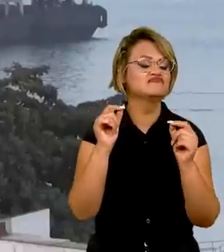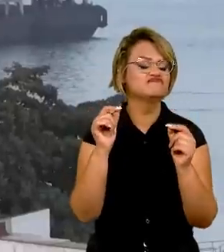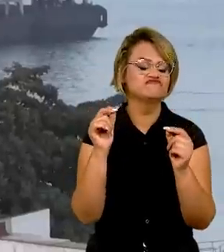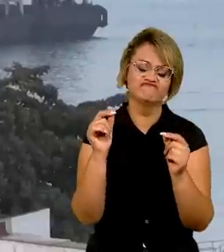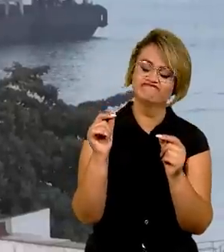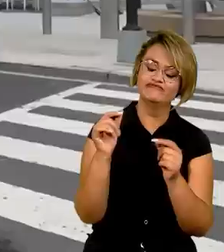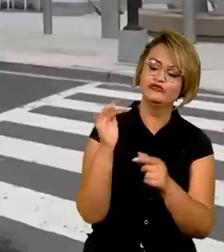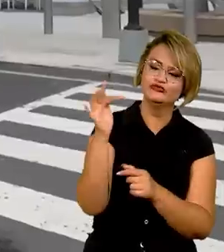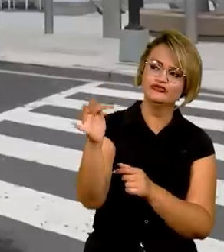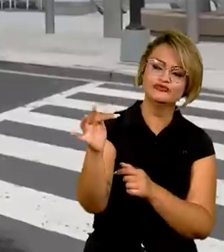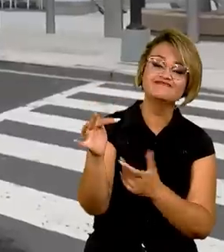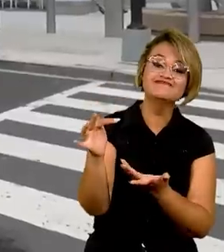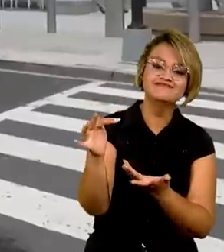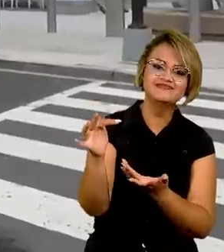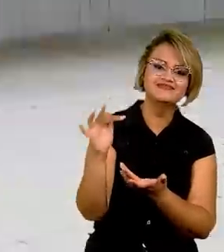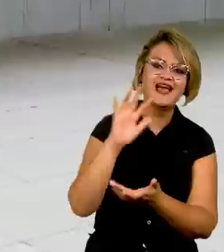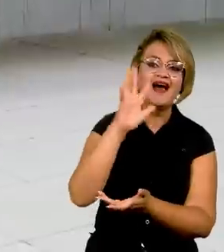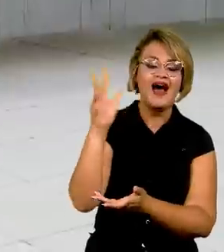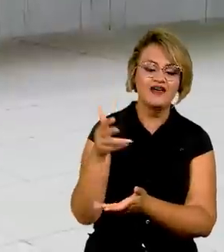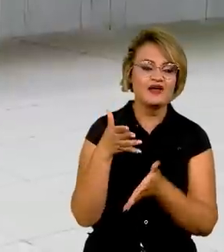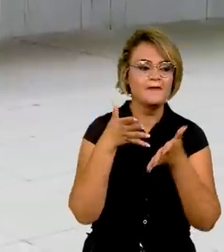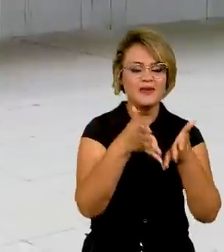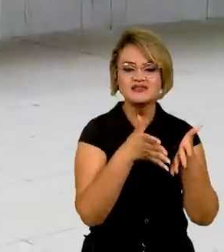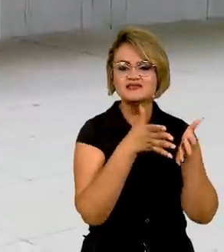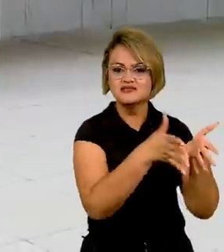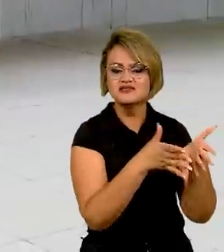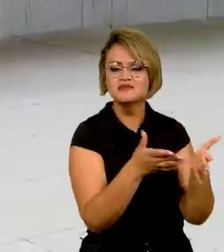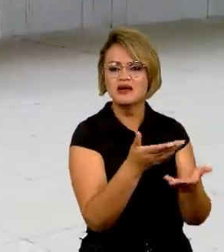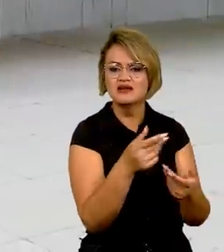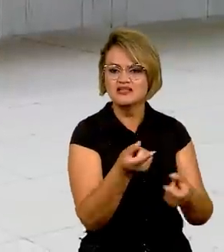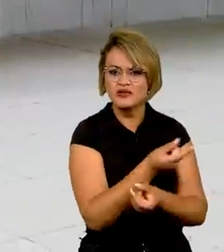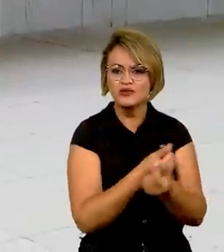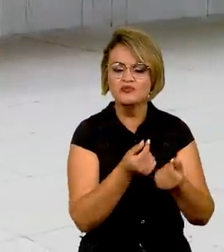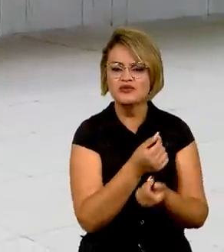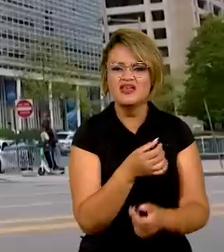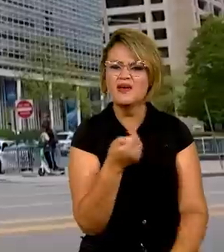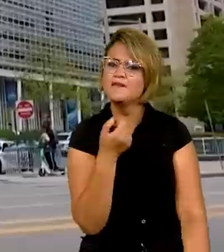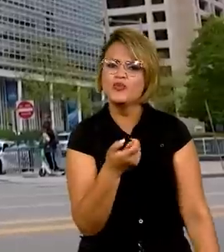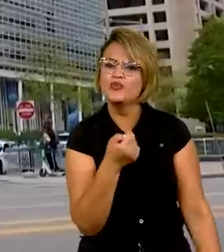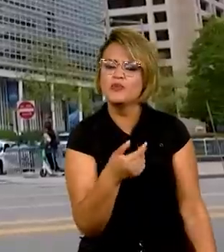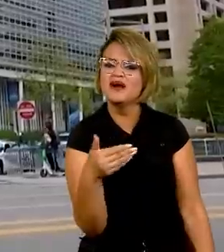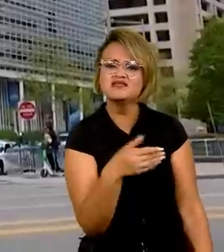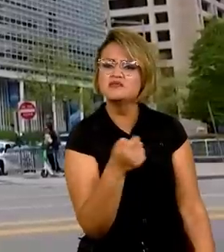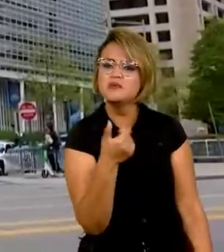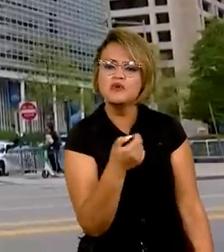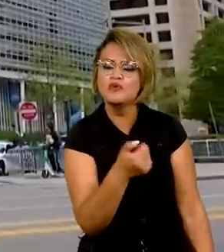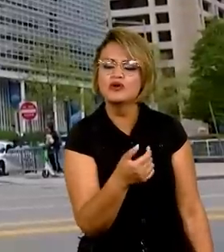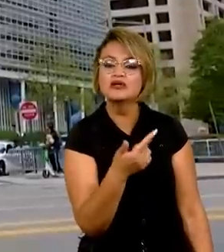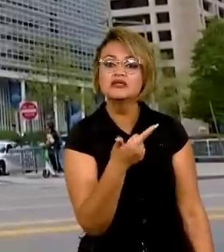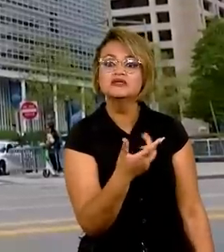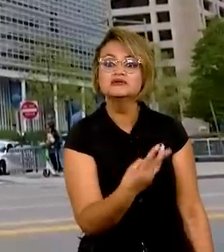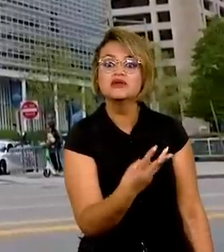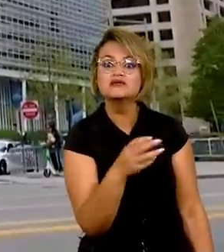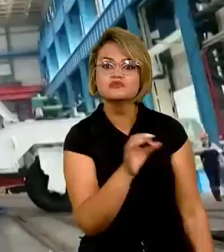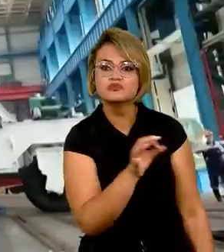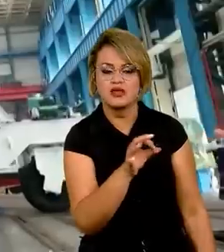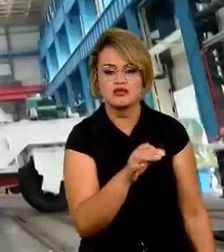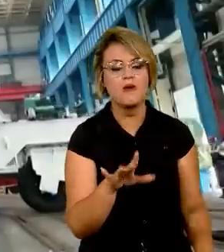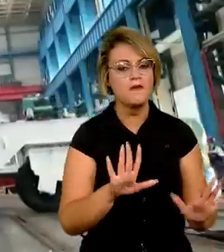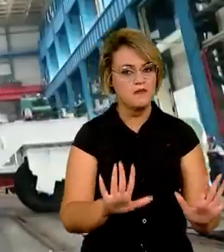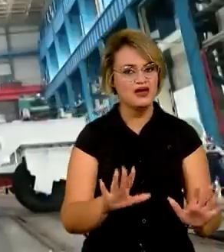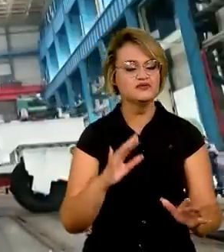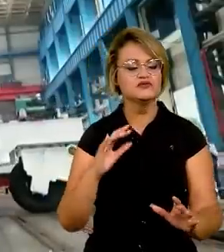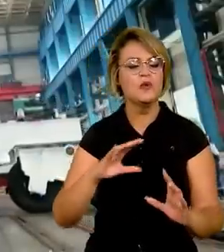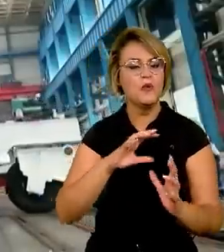participação da África no comércio global é só 3%. O Banco Mundial quer triplicar esse número e o Brasil tem tudo